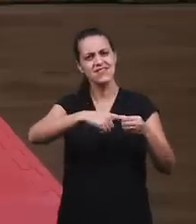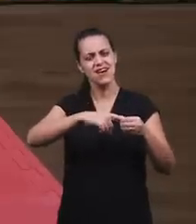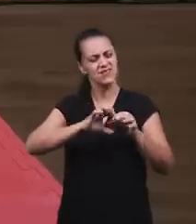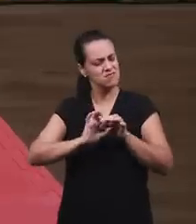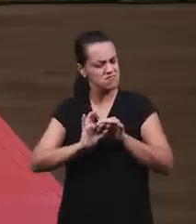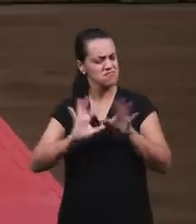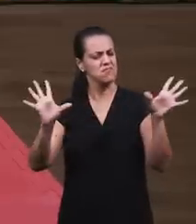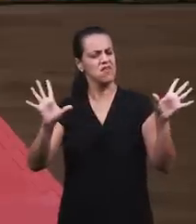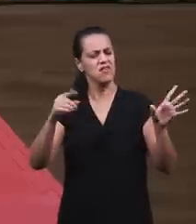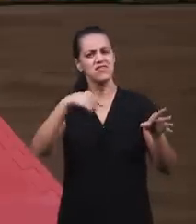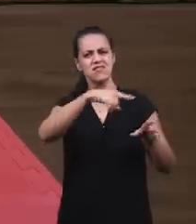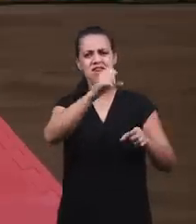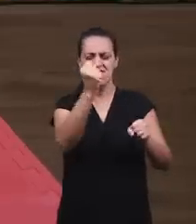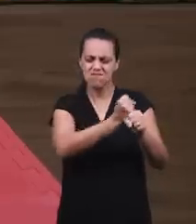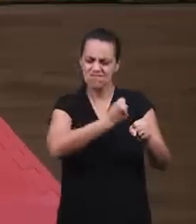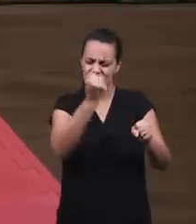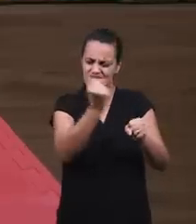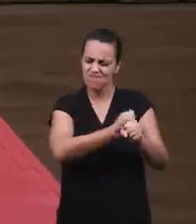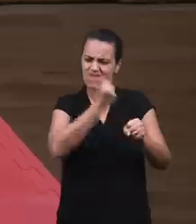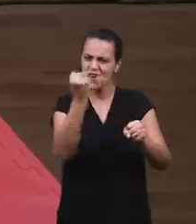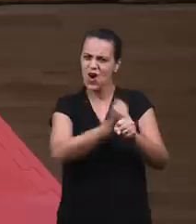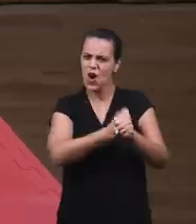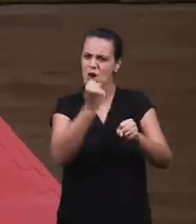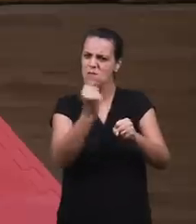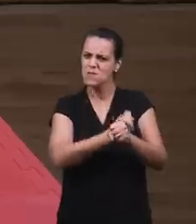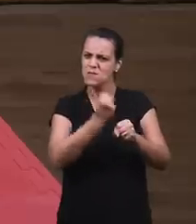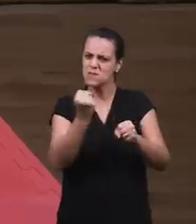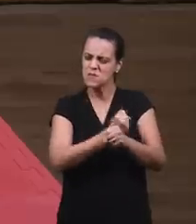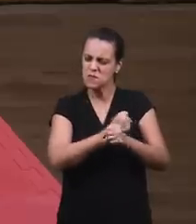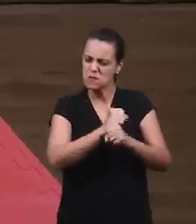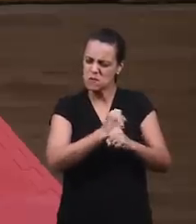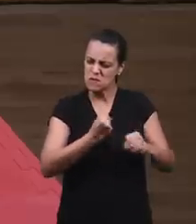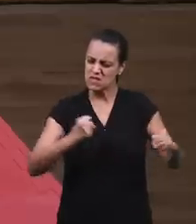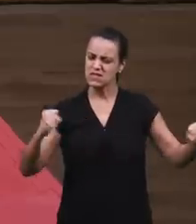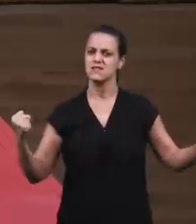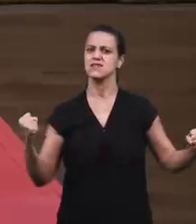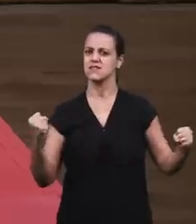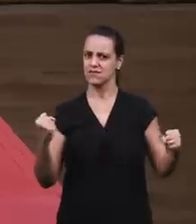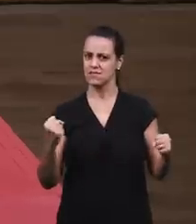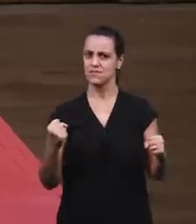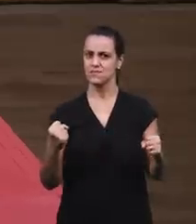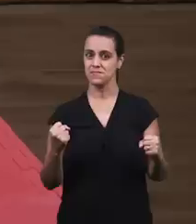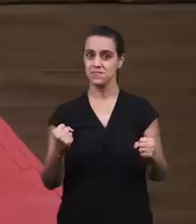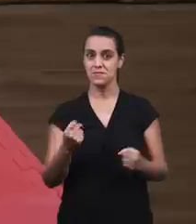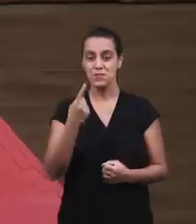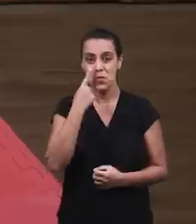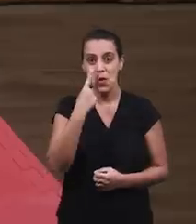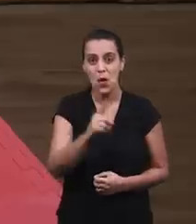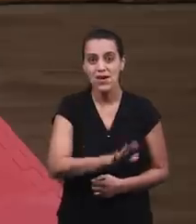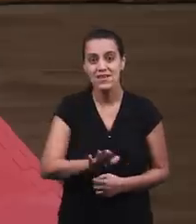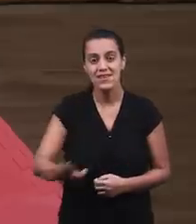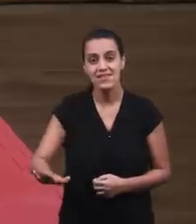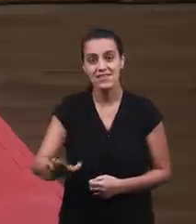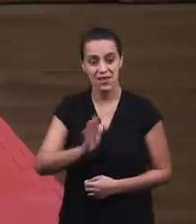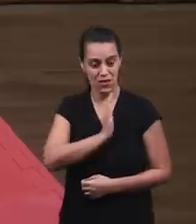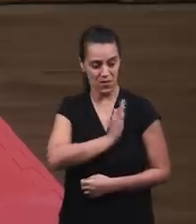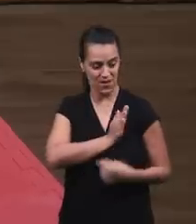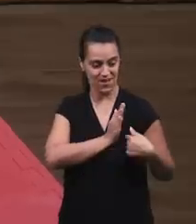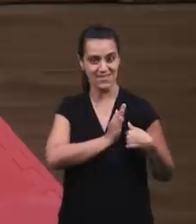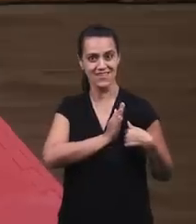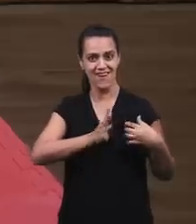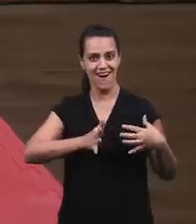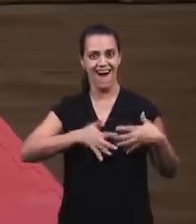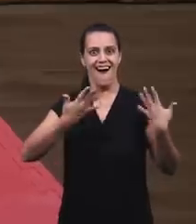Você pode ir realizar essa grande obra, essa grande construção Crianças, o coração de Neemias